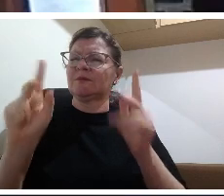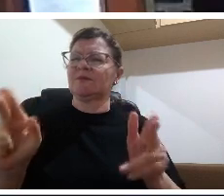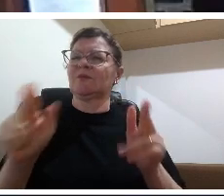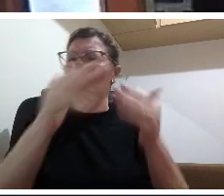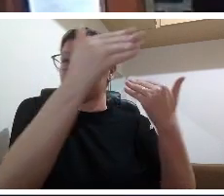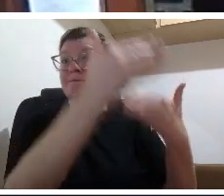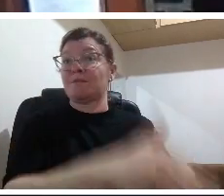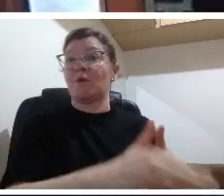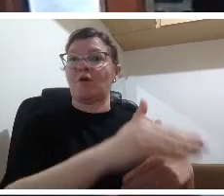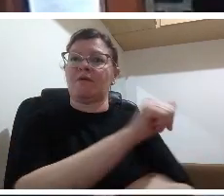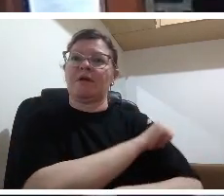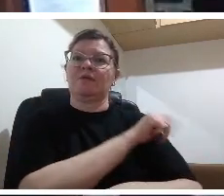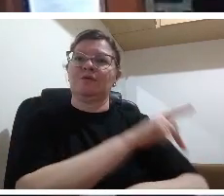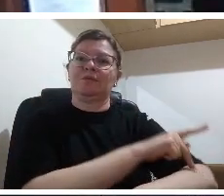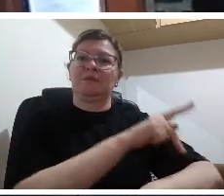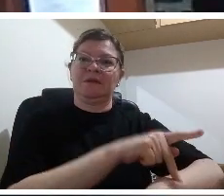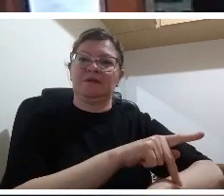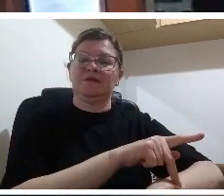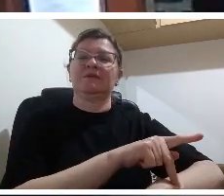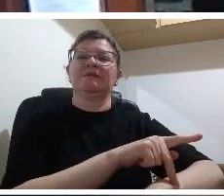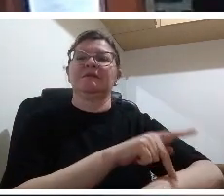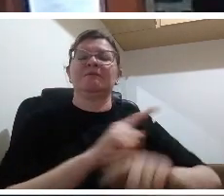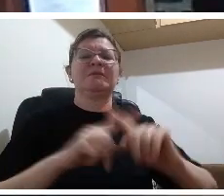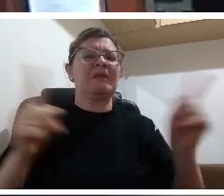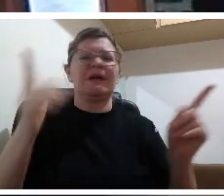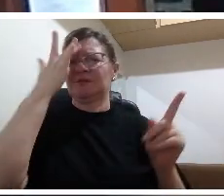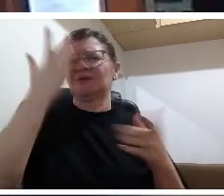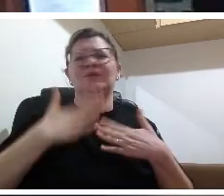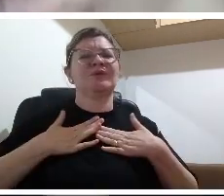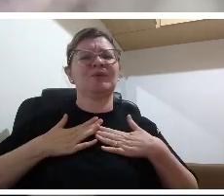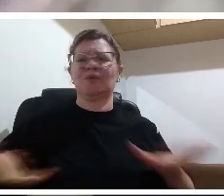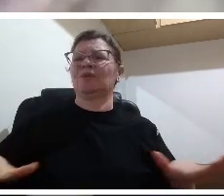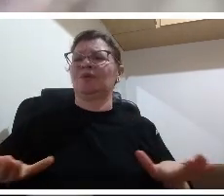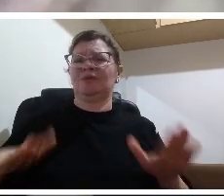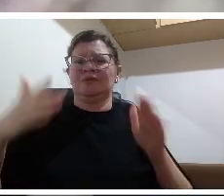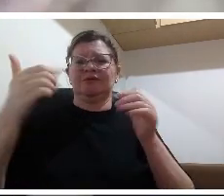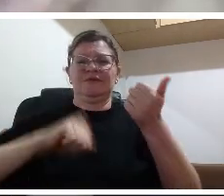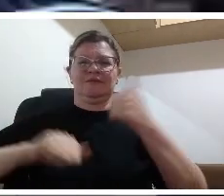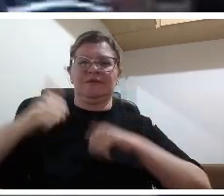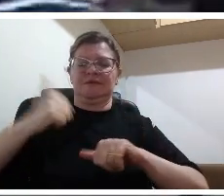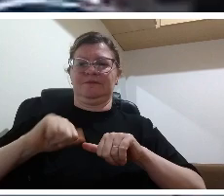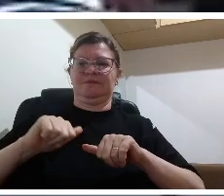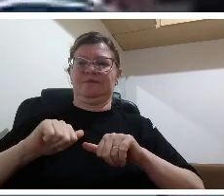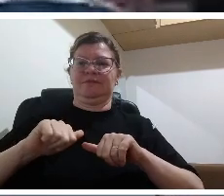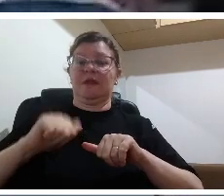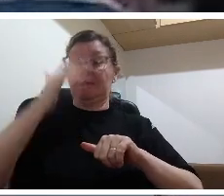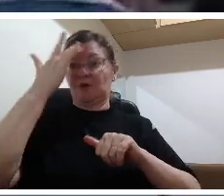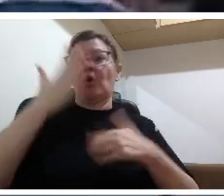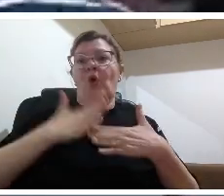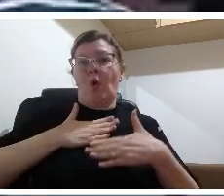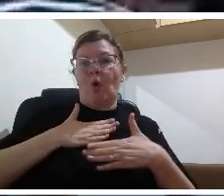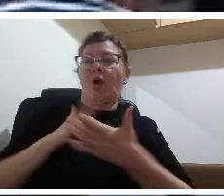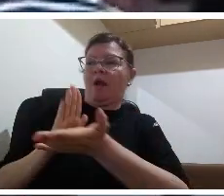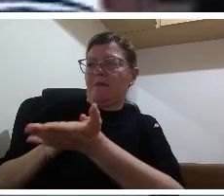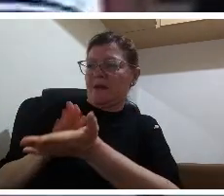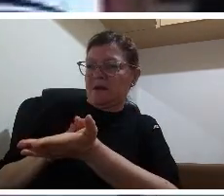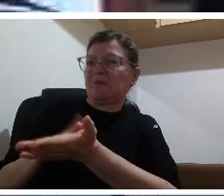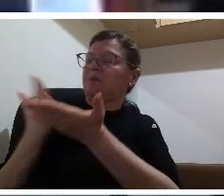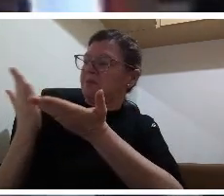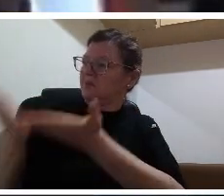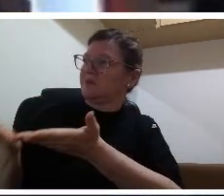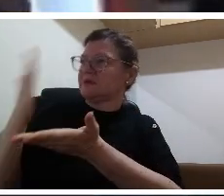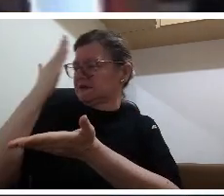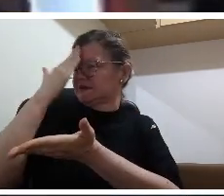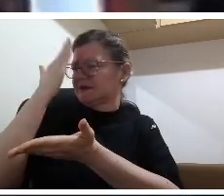a gente gostaria de ouvir mas isso não sei se é propriamente avaliação porque a